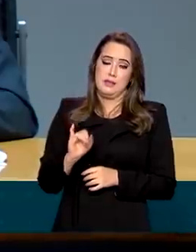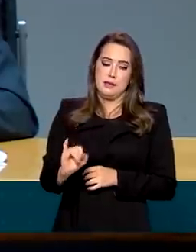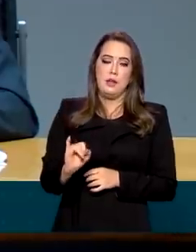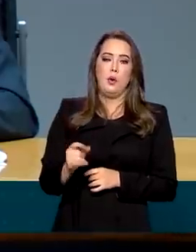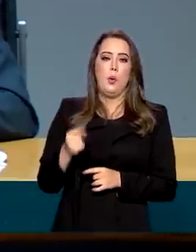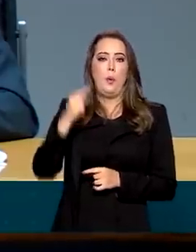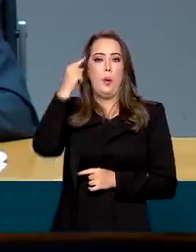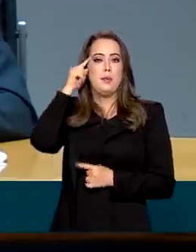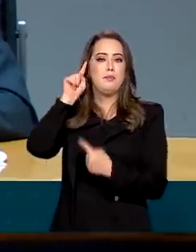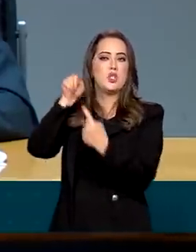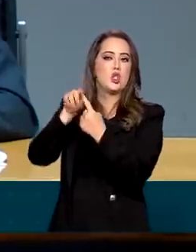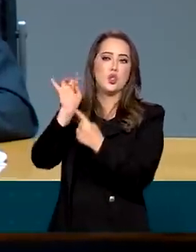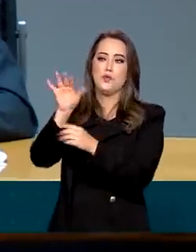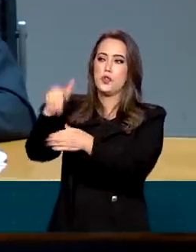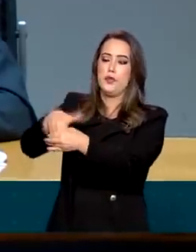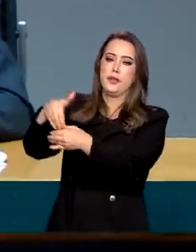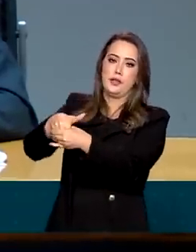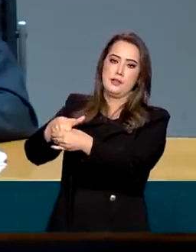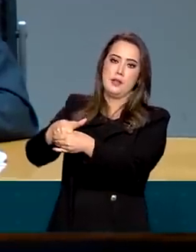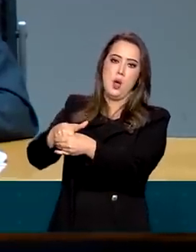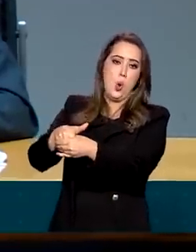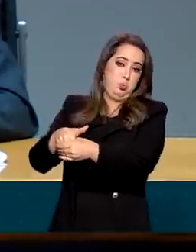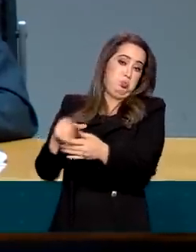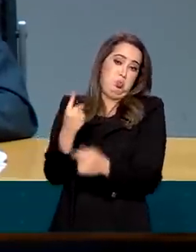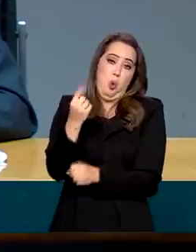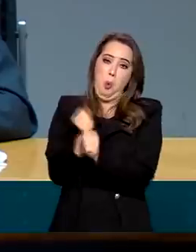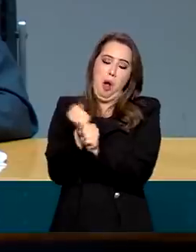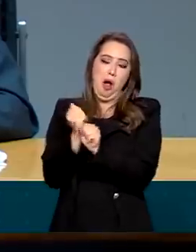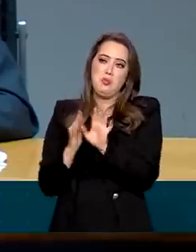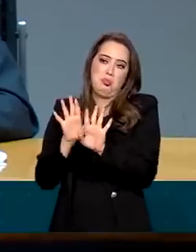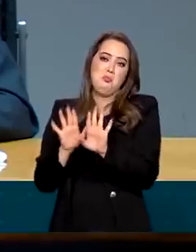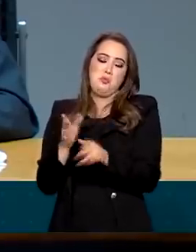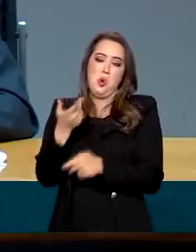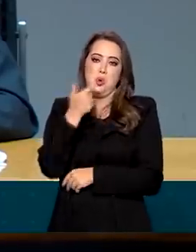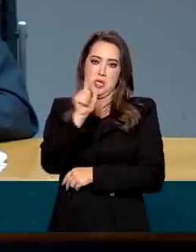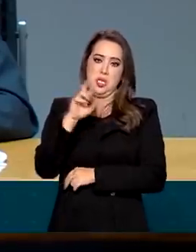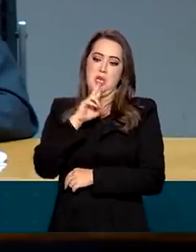para o futuro. Toda a trajetória futura